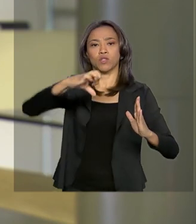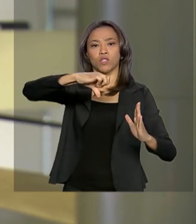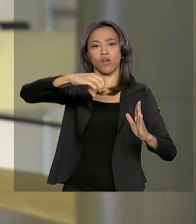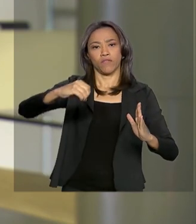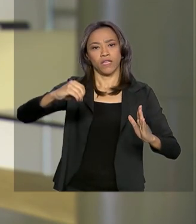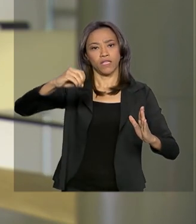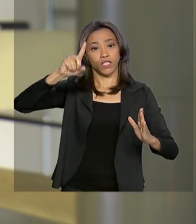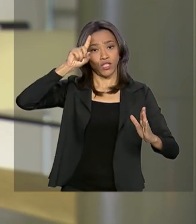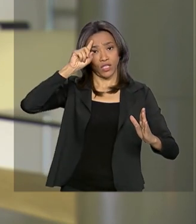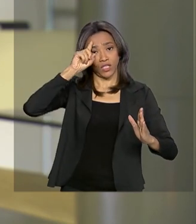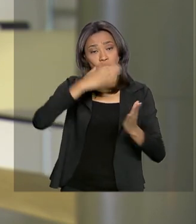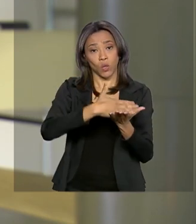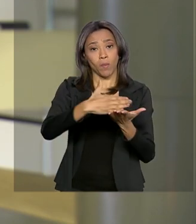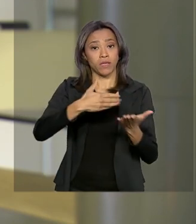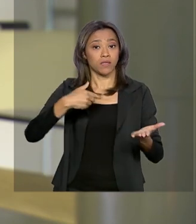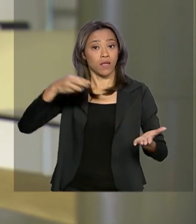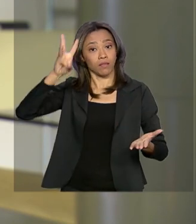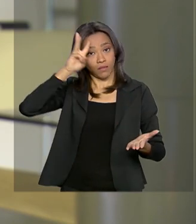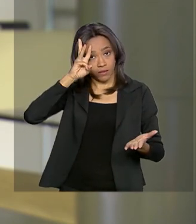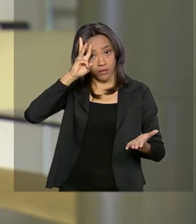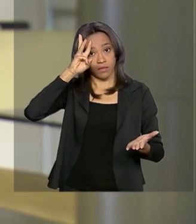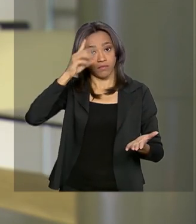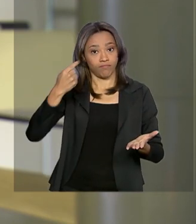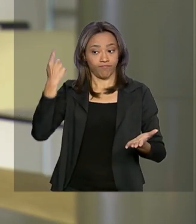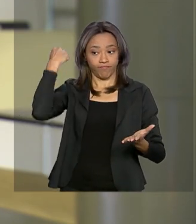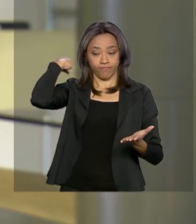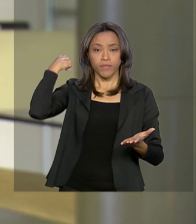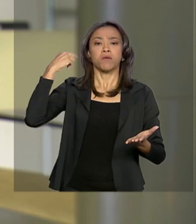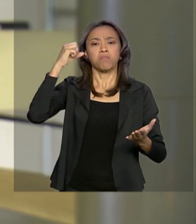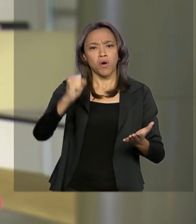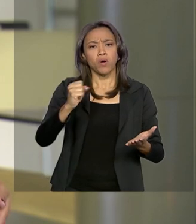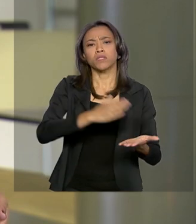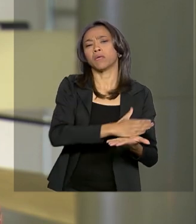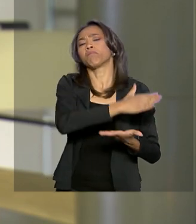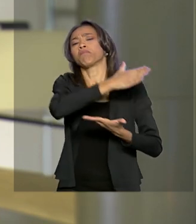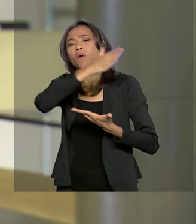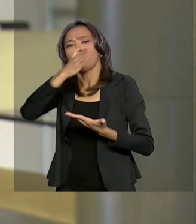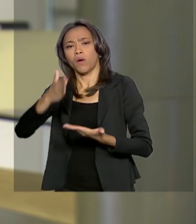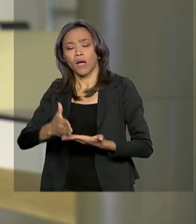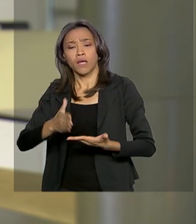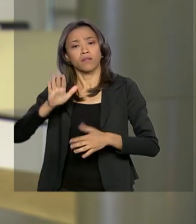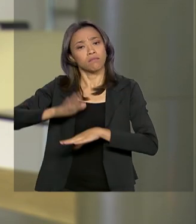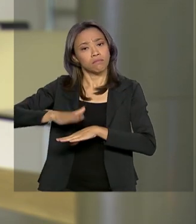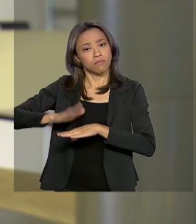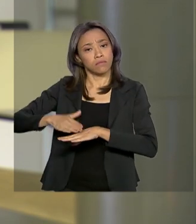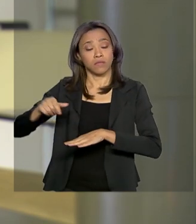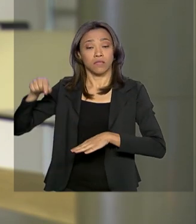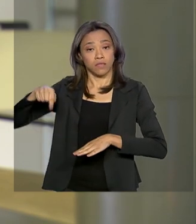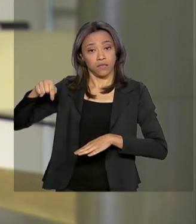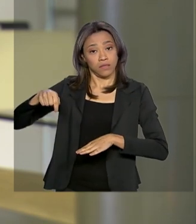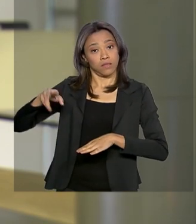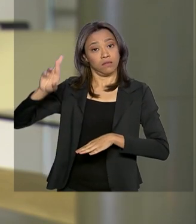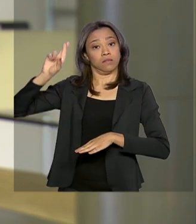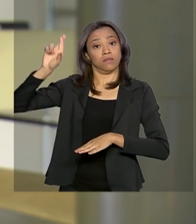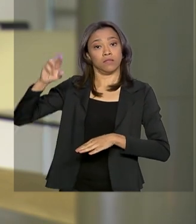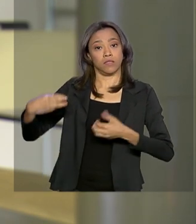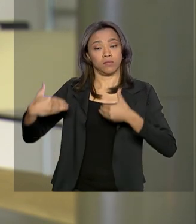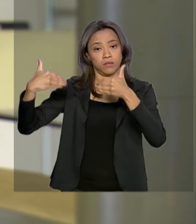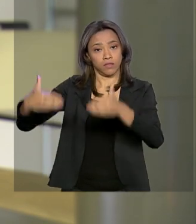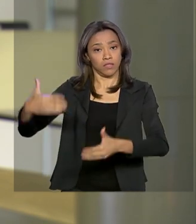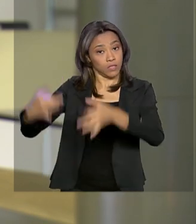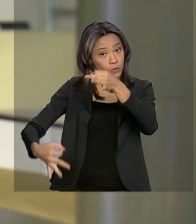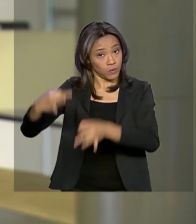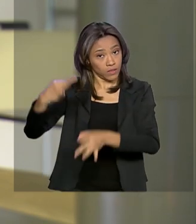desta terça-feira e o prazo poderá ser prorrogado de acordo com o Ministério da Justiça e Segurança Pública. A Polícia